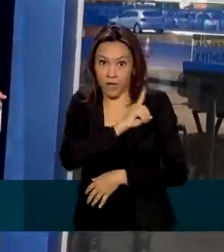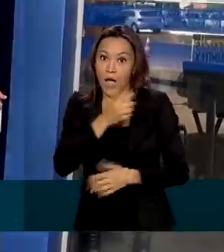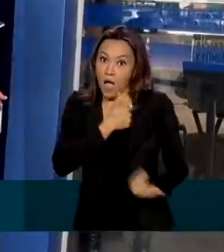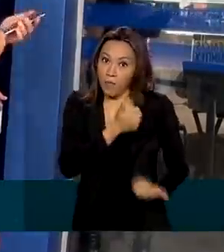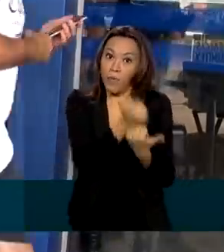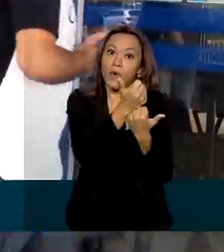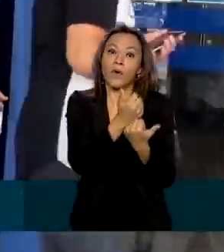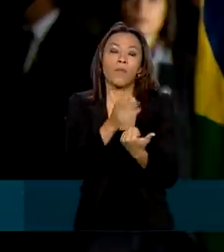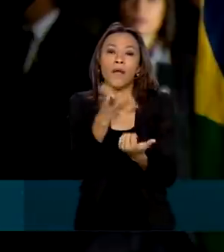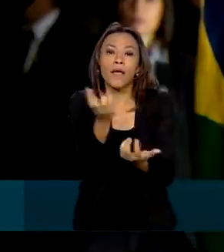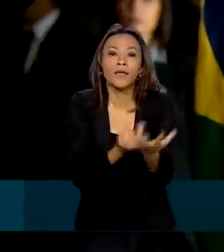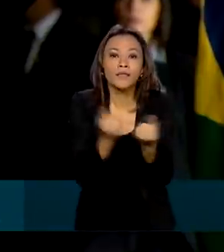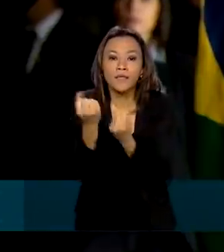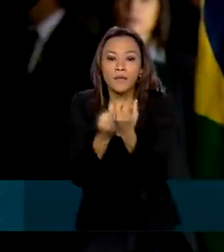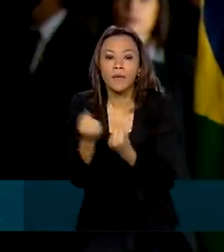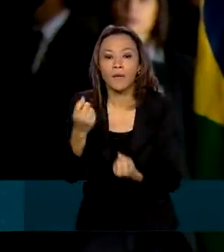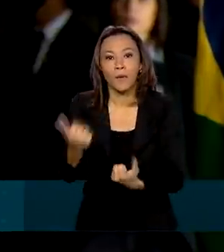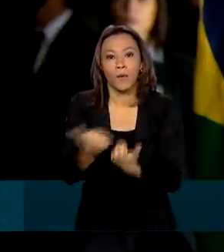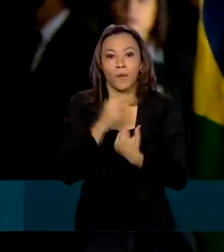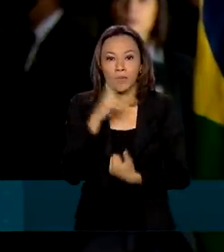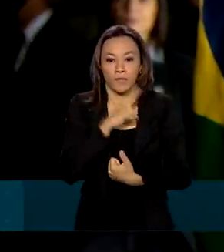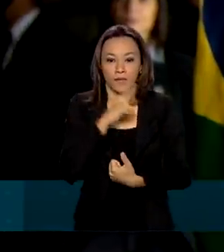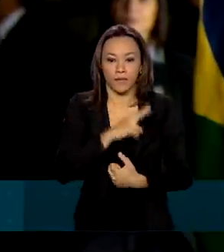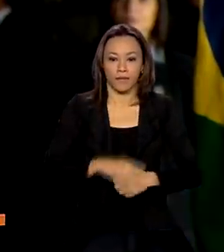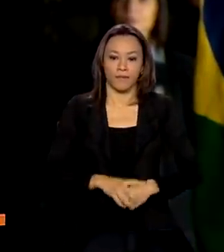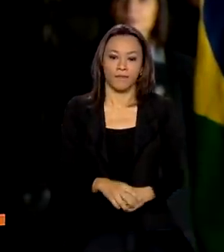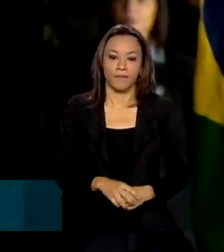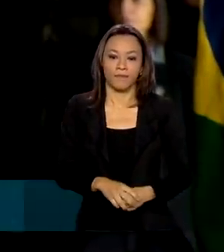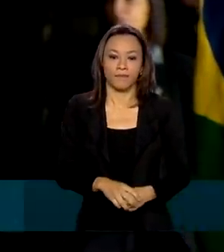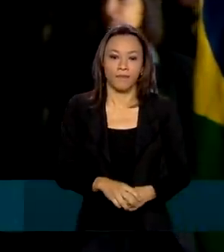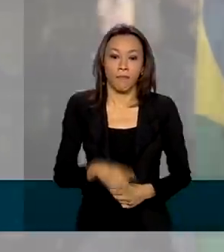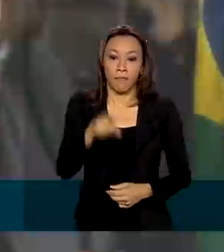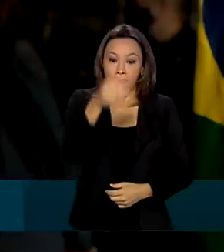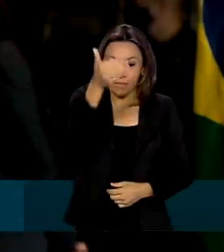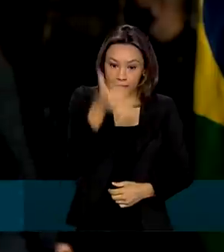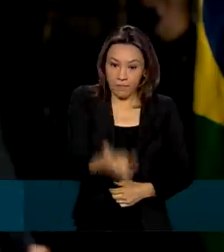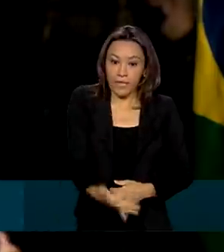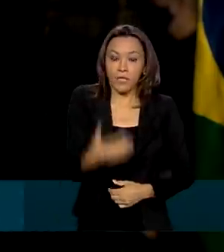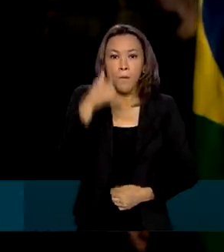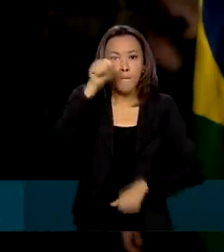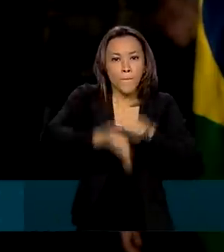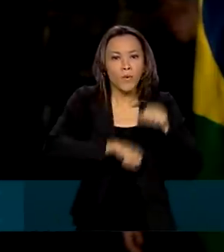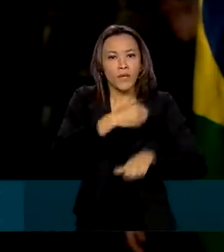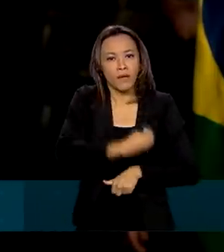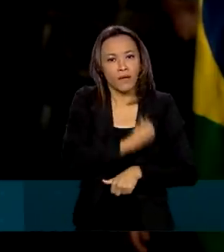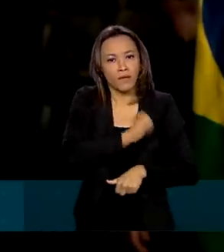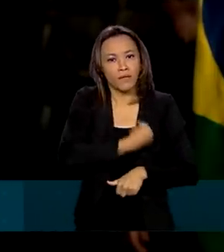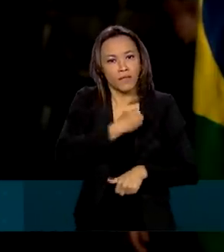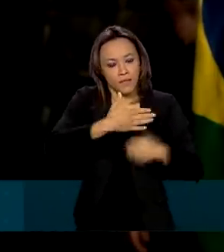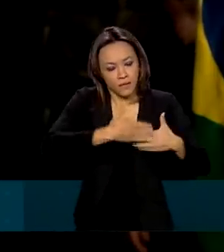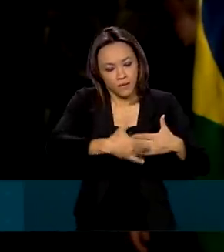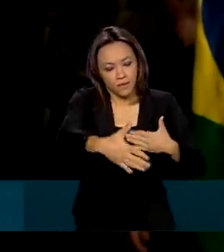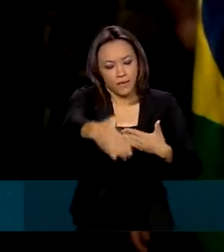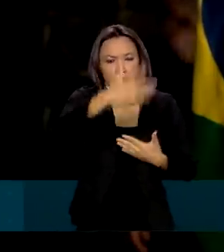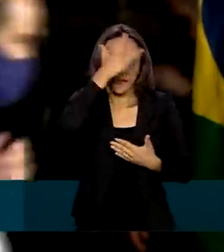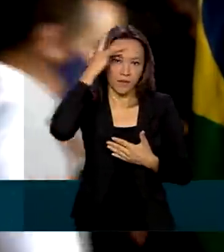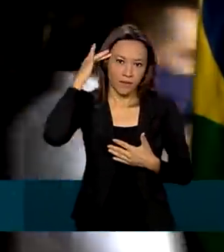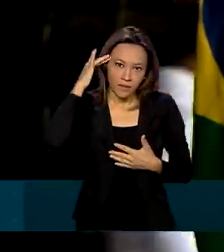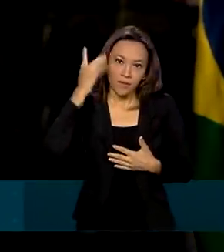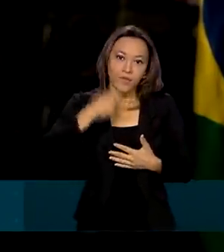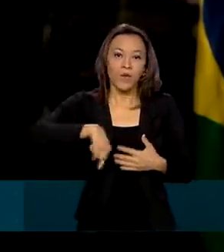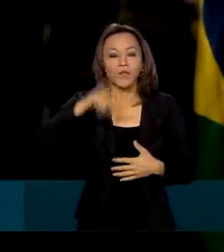o auxílio emergencial. Mudar a rota da vida das pessoas. Nós acordamos com esse sentimento e